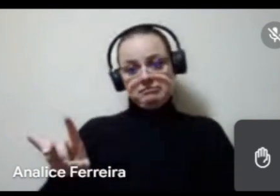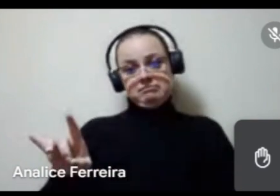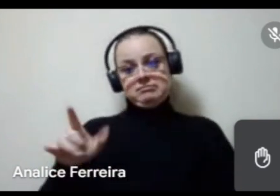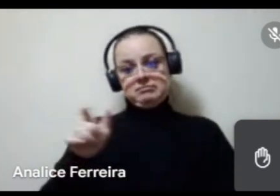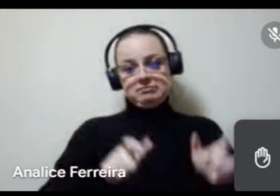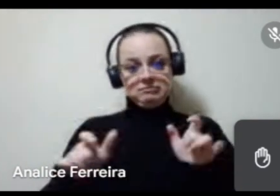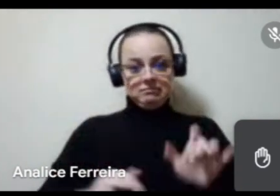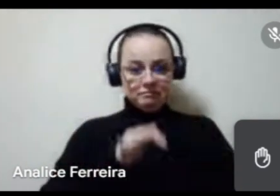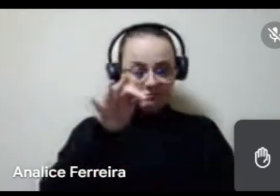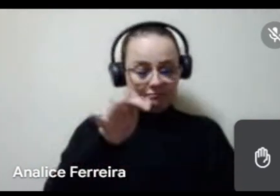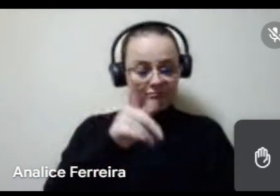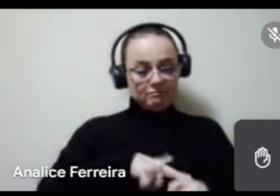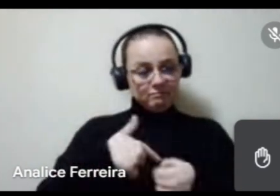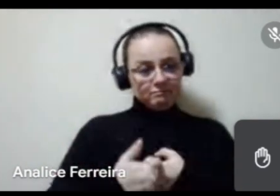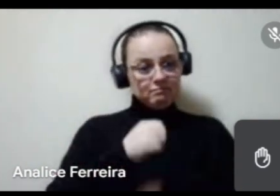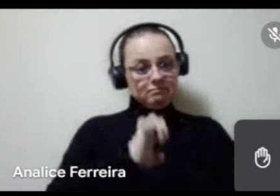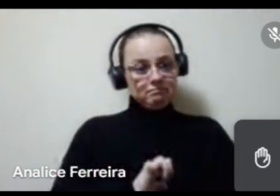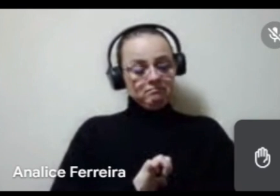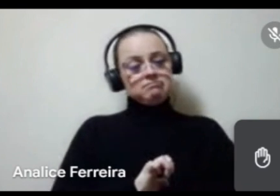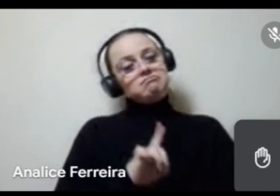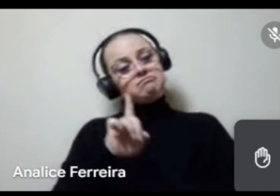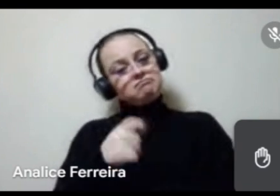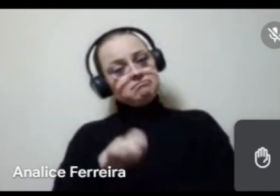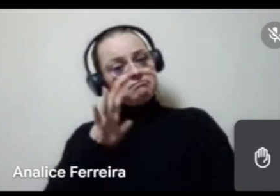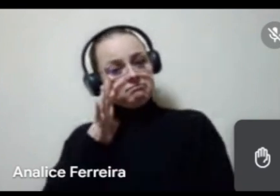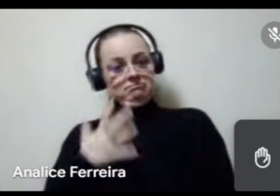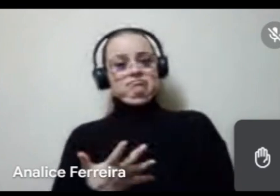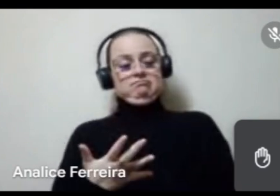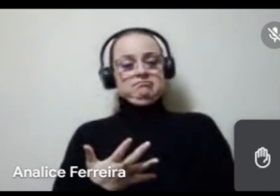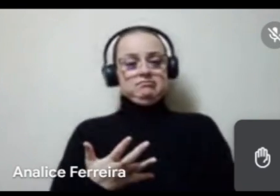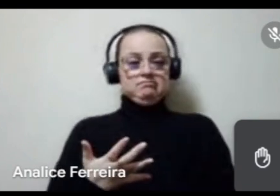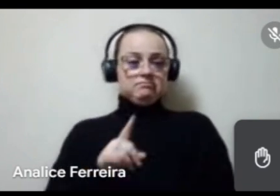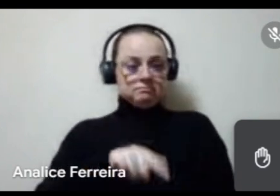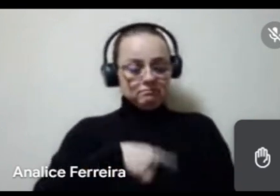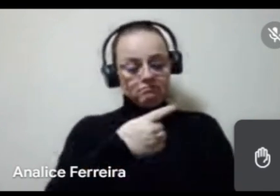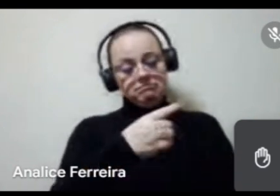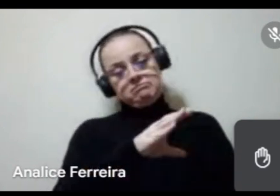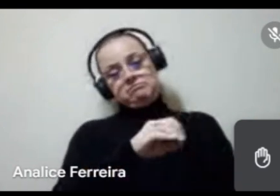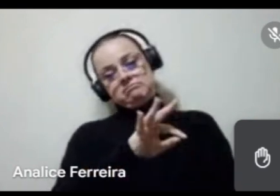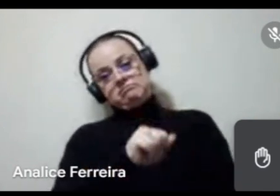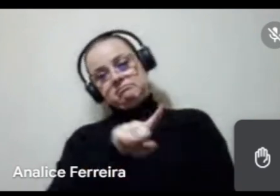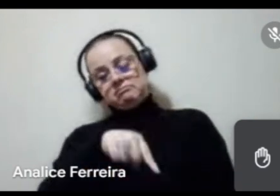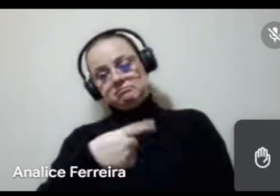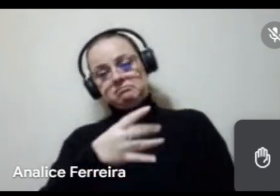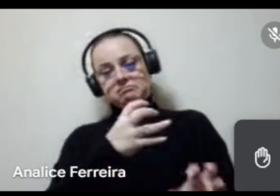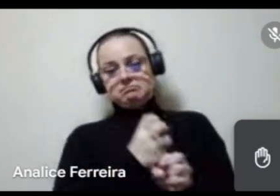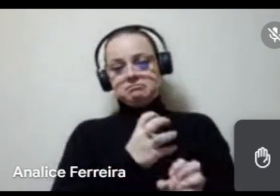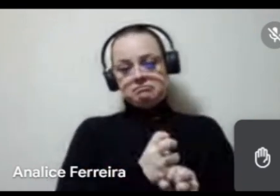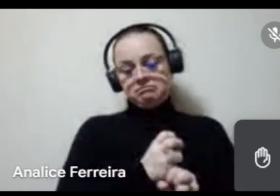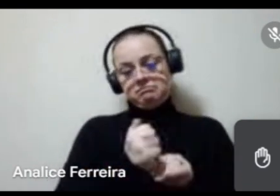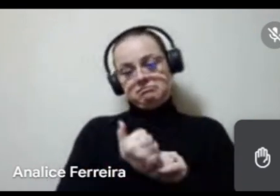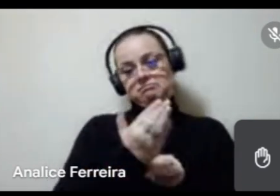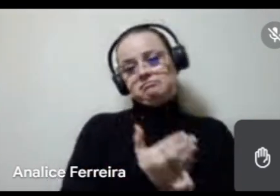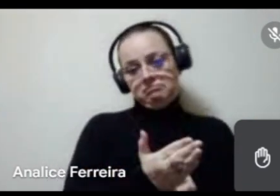federação, município, estado, sejam definidas outras cotas ou pontuações extras, né, então,